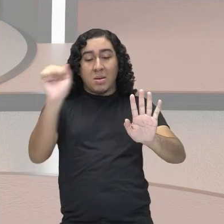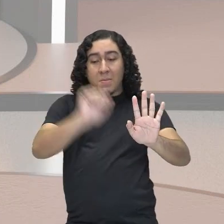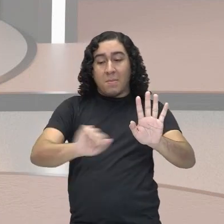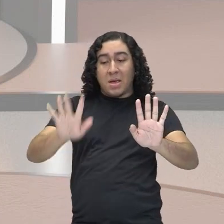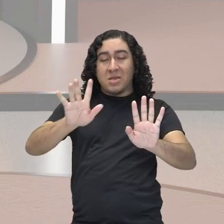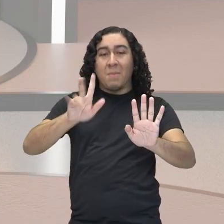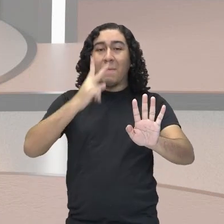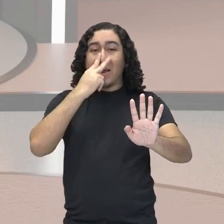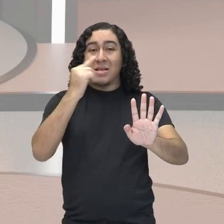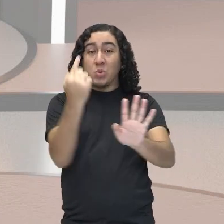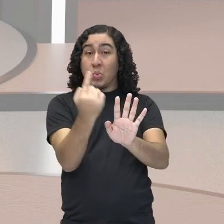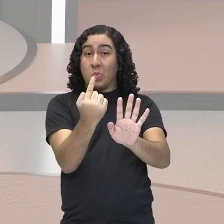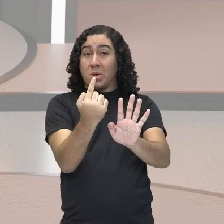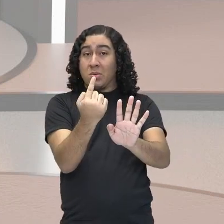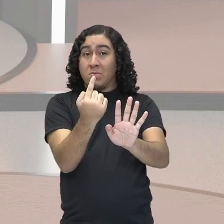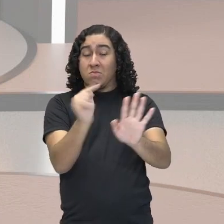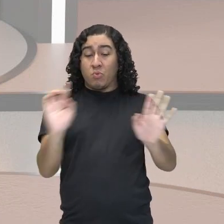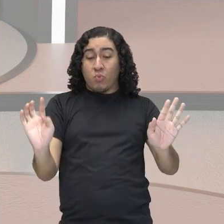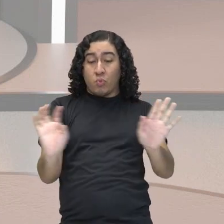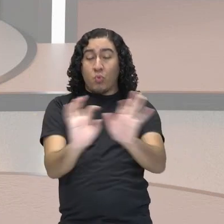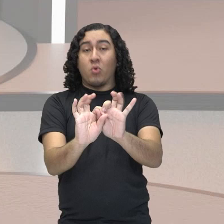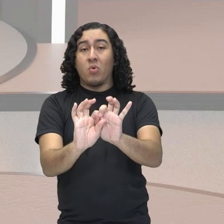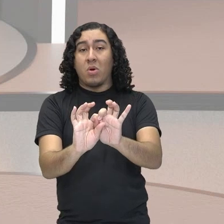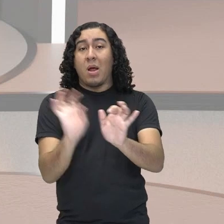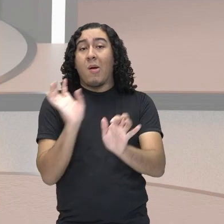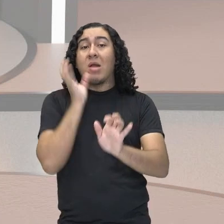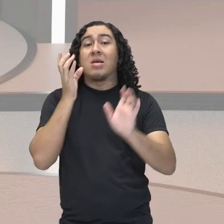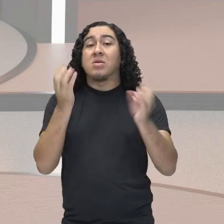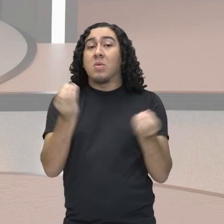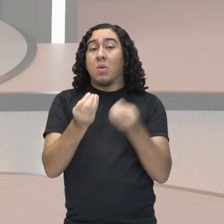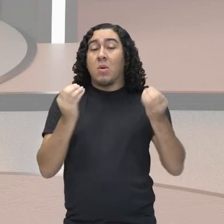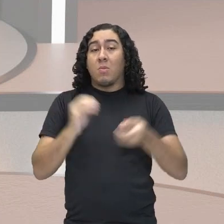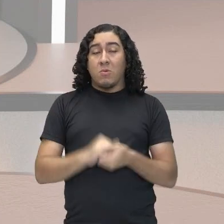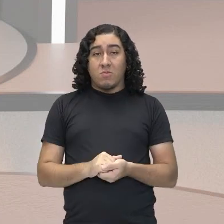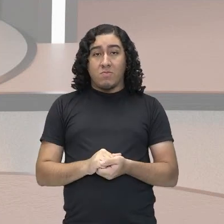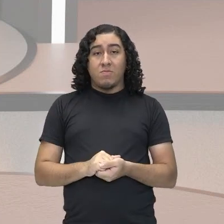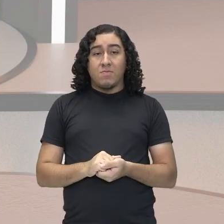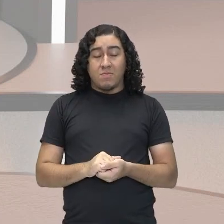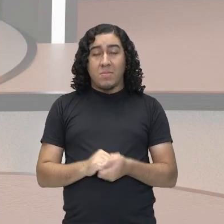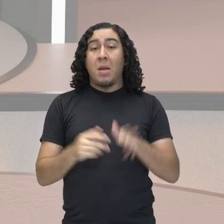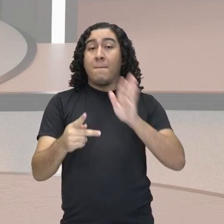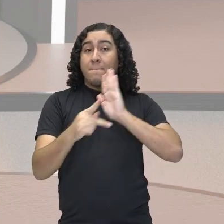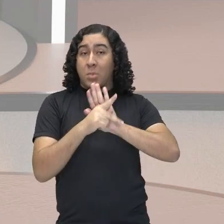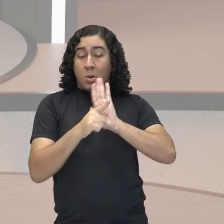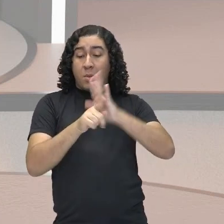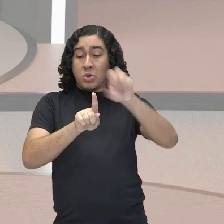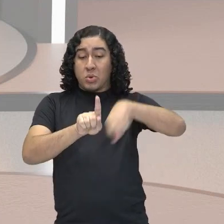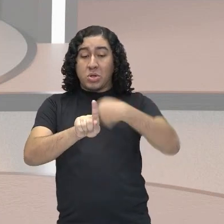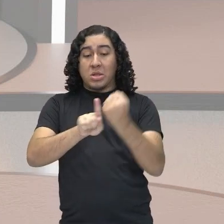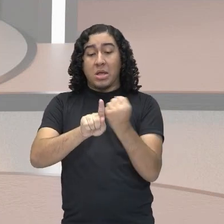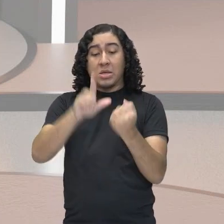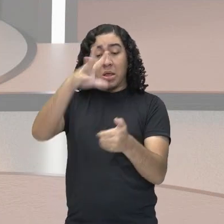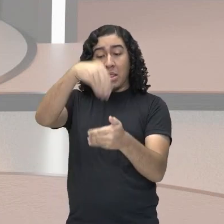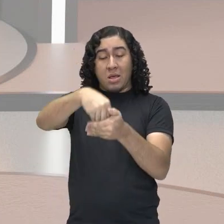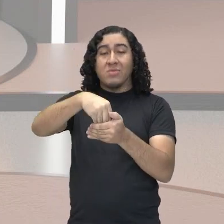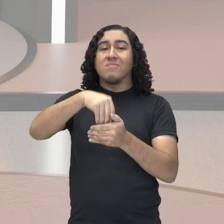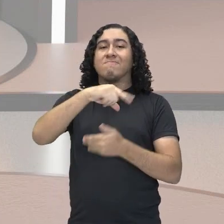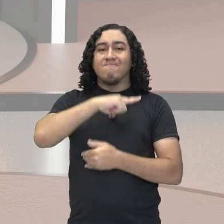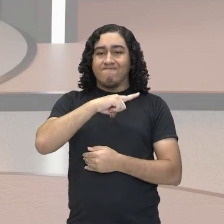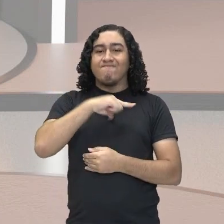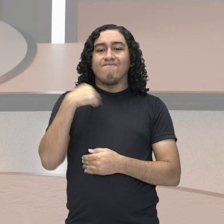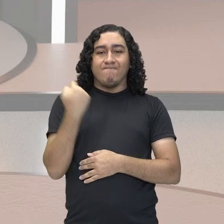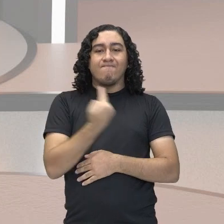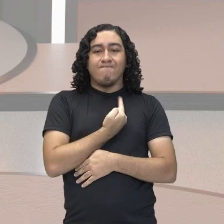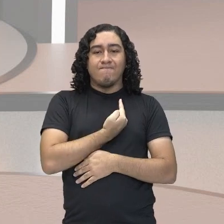só, que é um retrato de algo, de um fenômeno que acontece nas sociedades, na nossa sociedade.